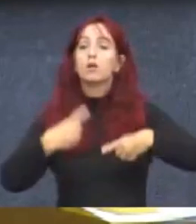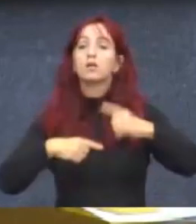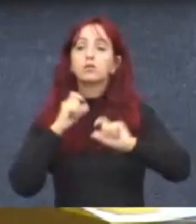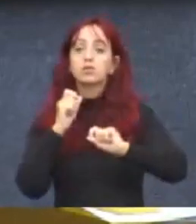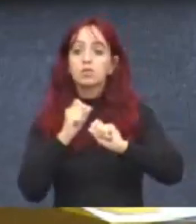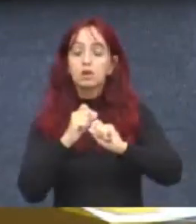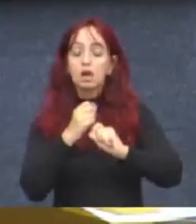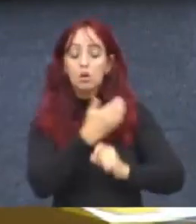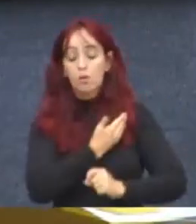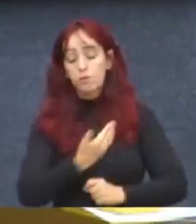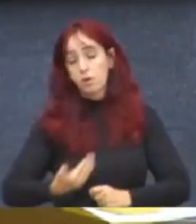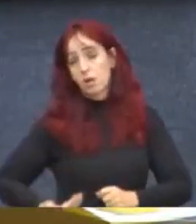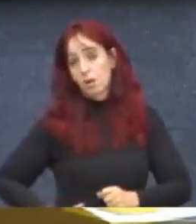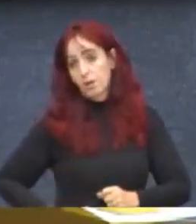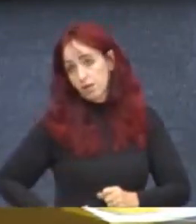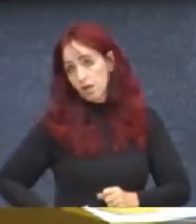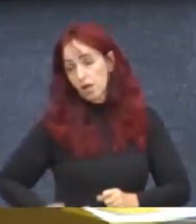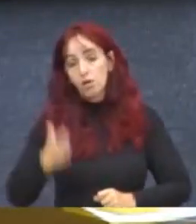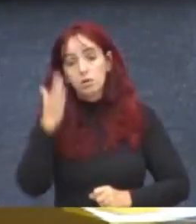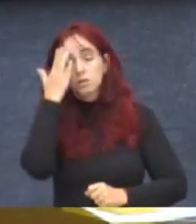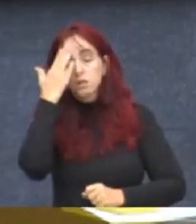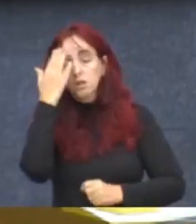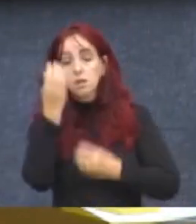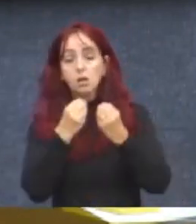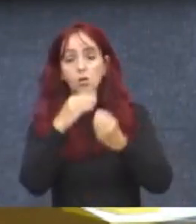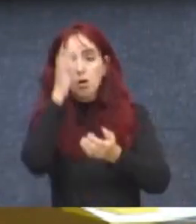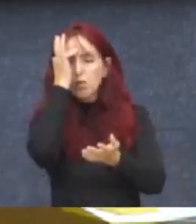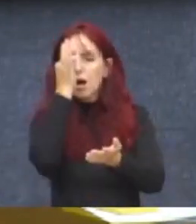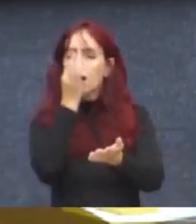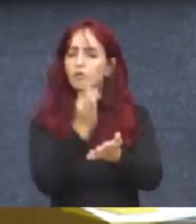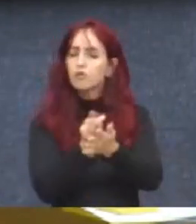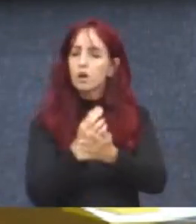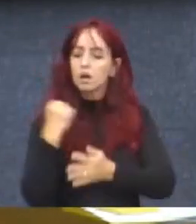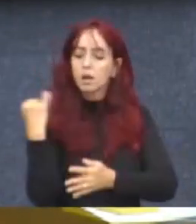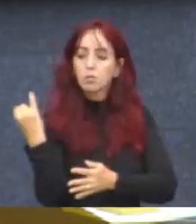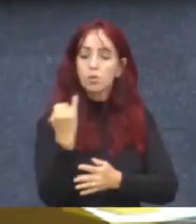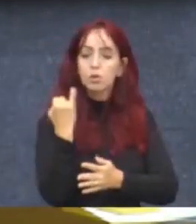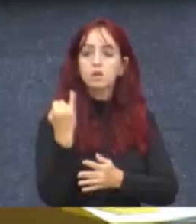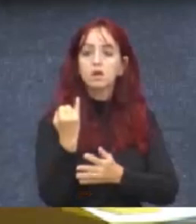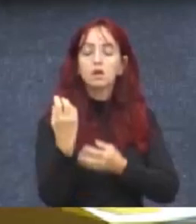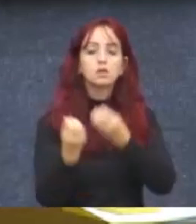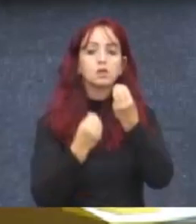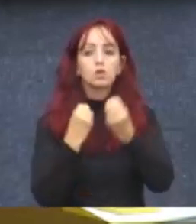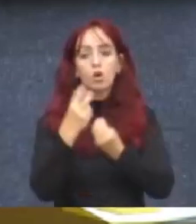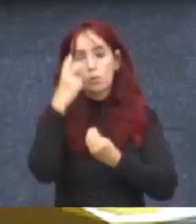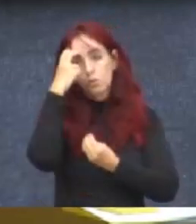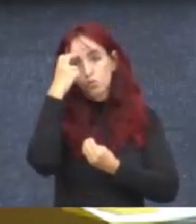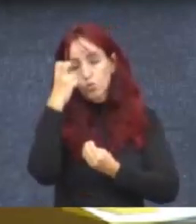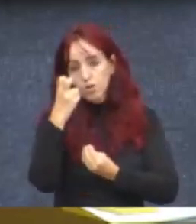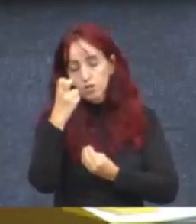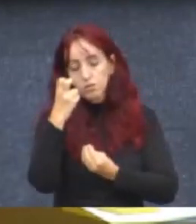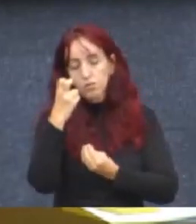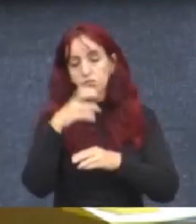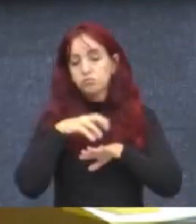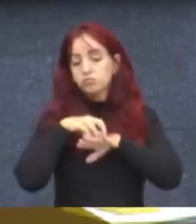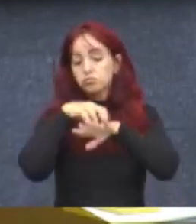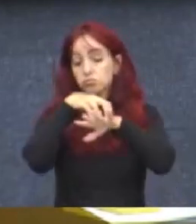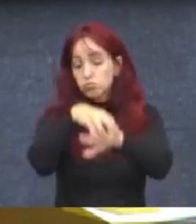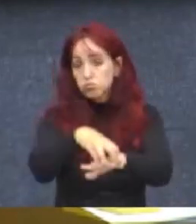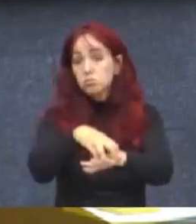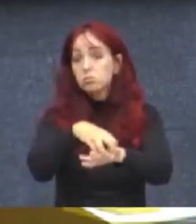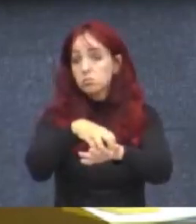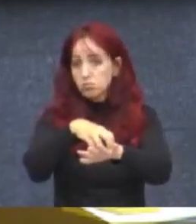governamental, de entender a fé como um instrumento de turismo, de atrair as pessoas aqui para a cidade,